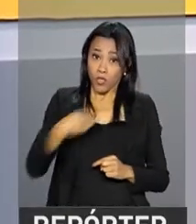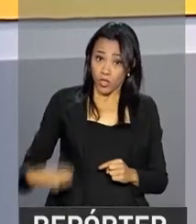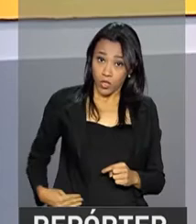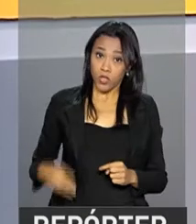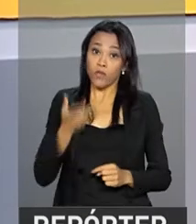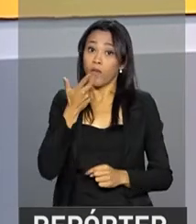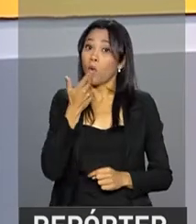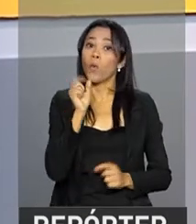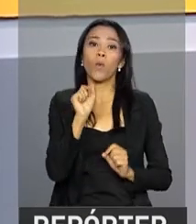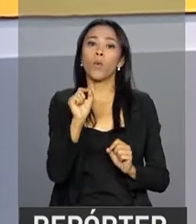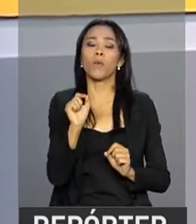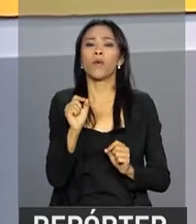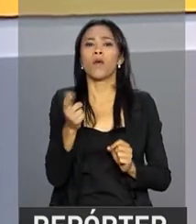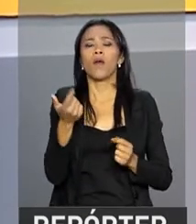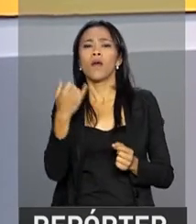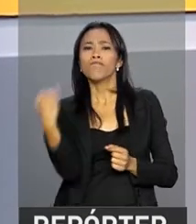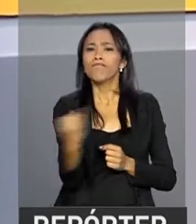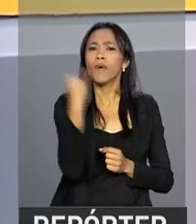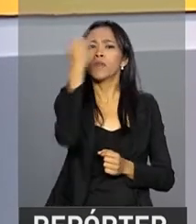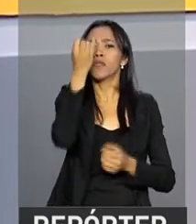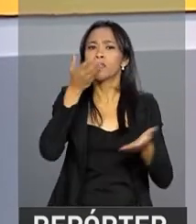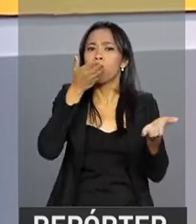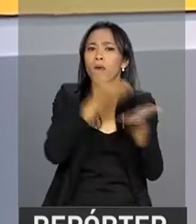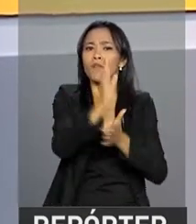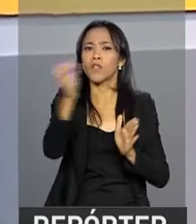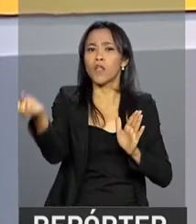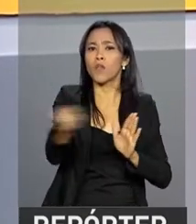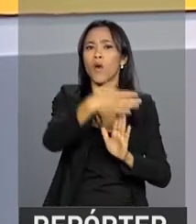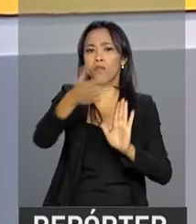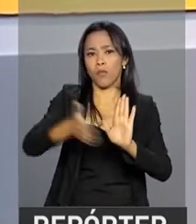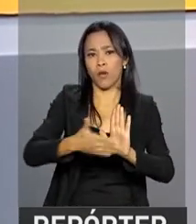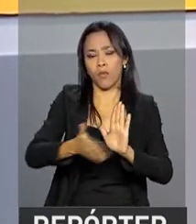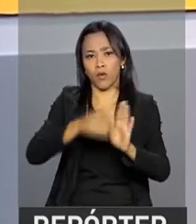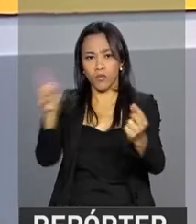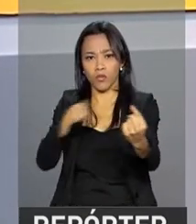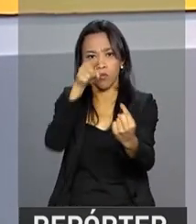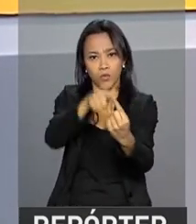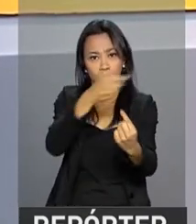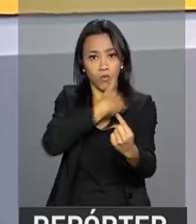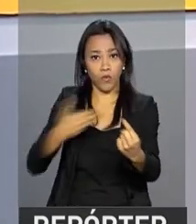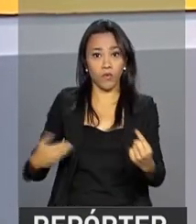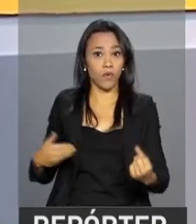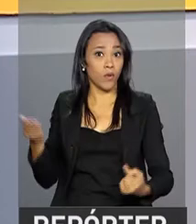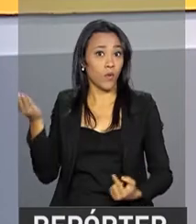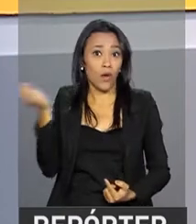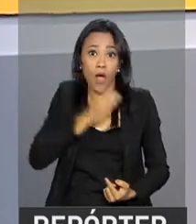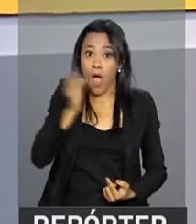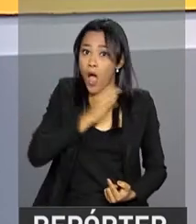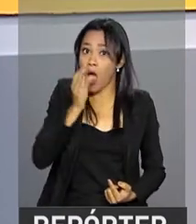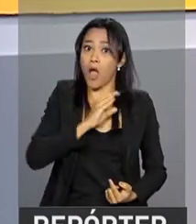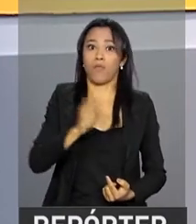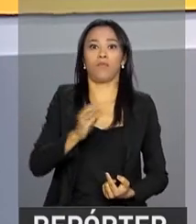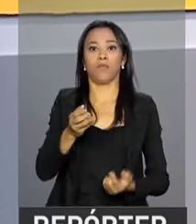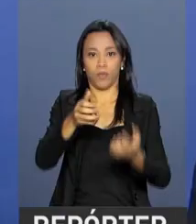defendeu ainda a importância da aprovação da nova meta fiscal pelo Congresso o mais rápido possível.